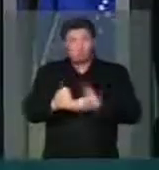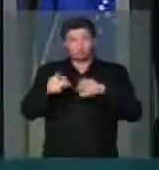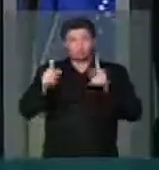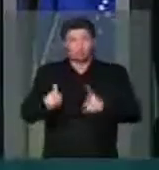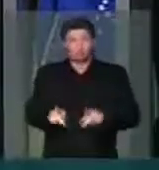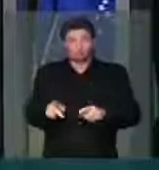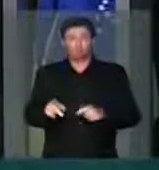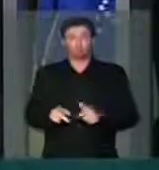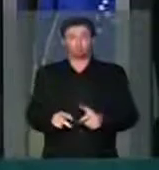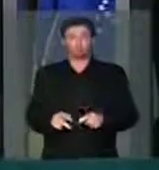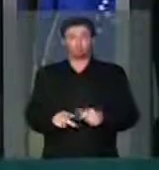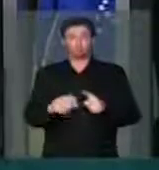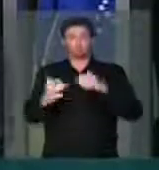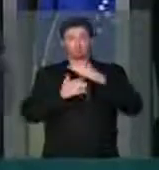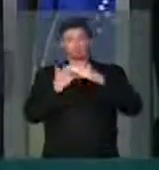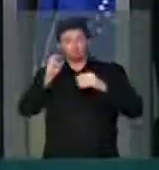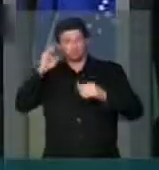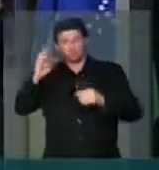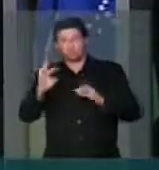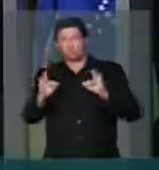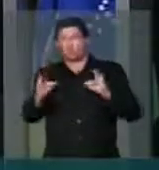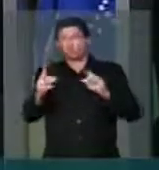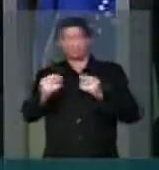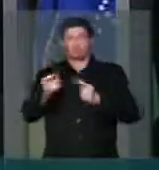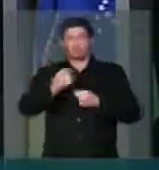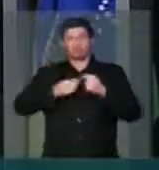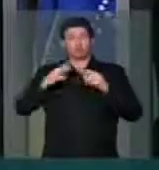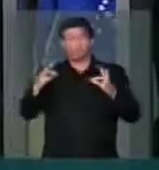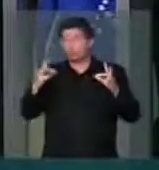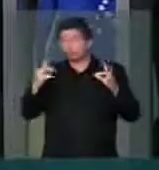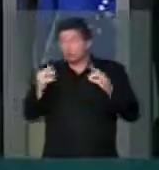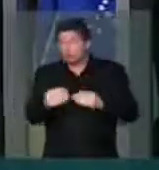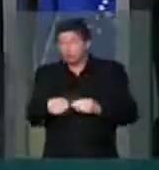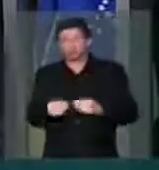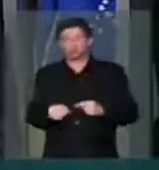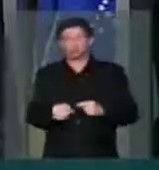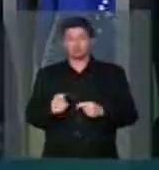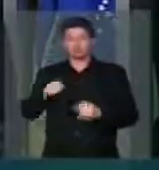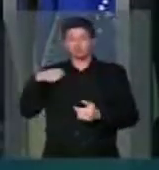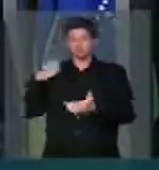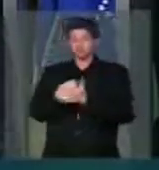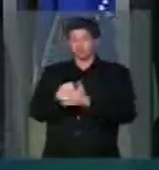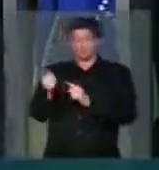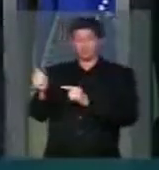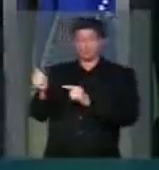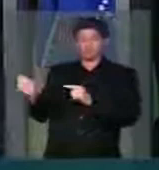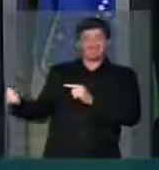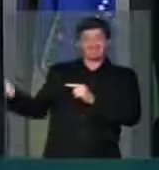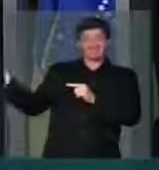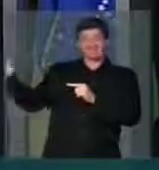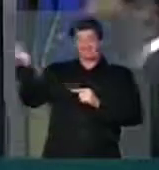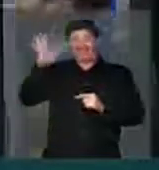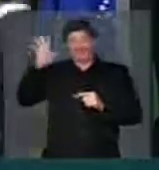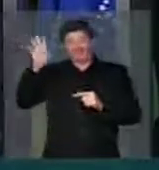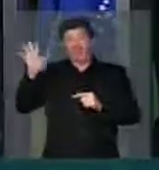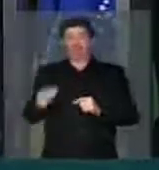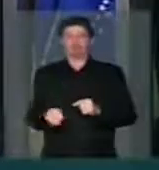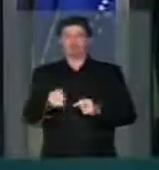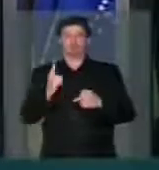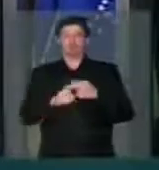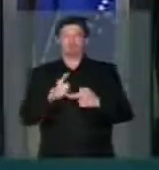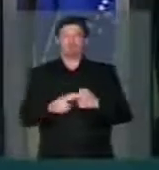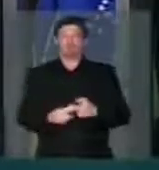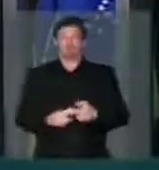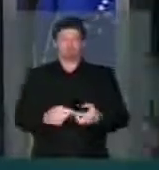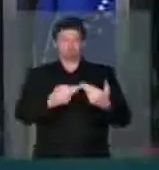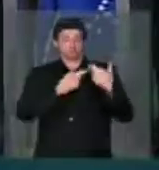brasileiros, as empresas, toda a economia que está pagando um preço inimaginável por conta da